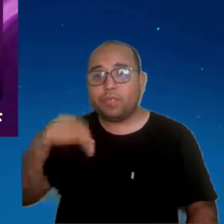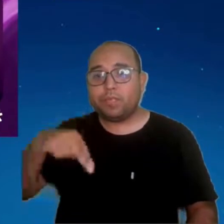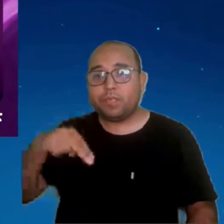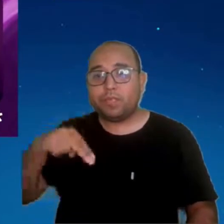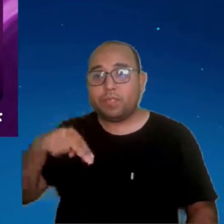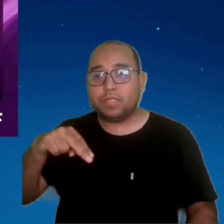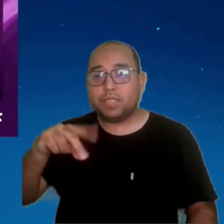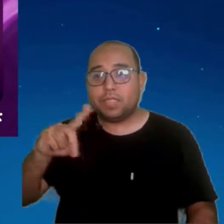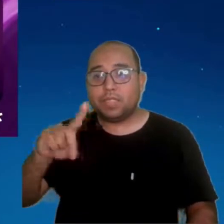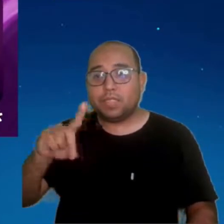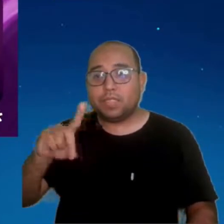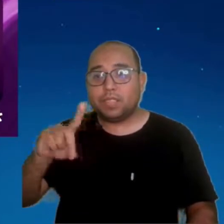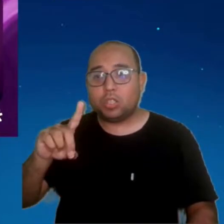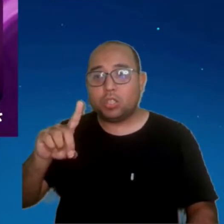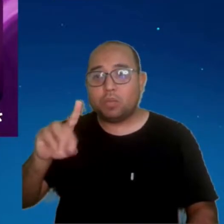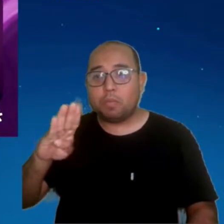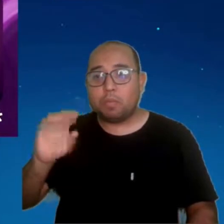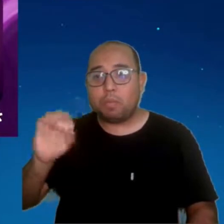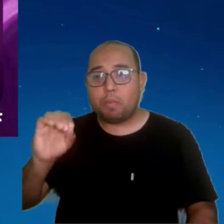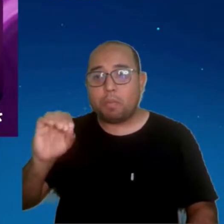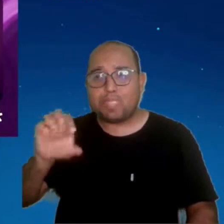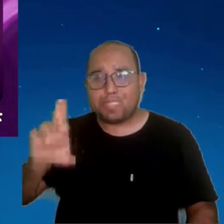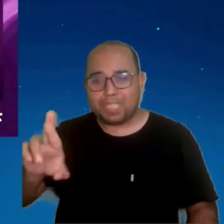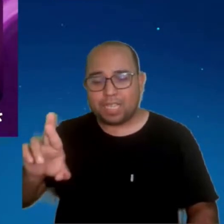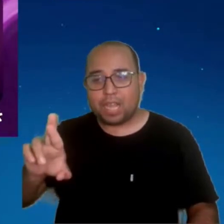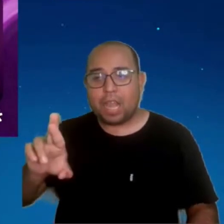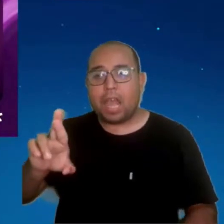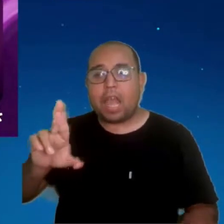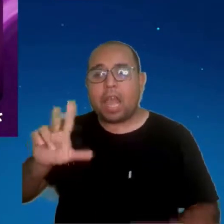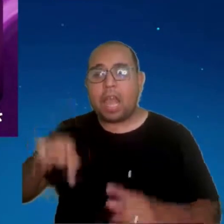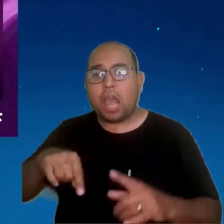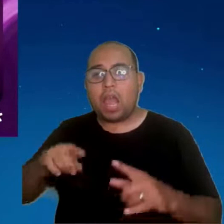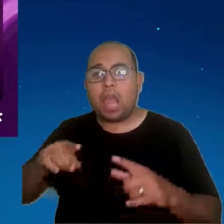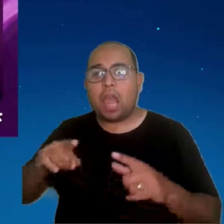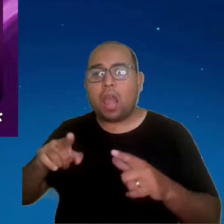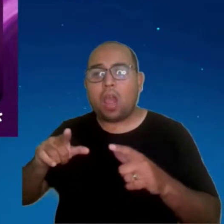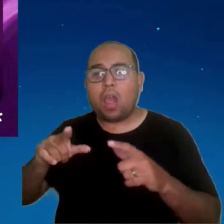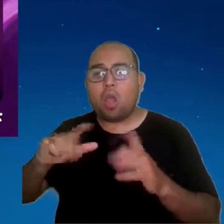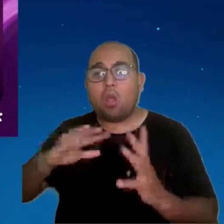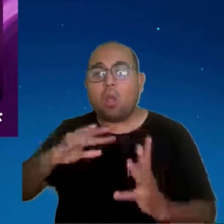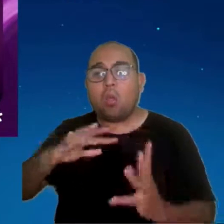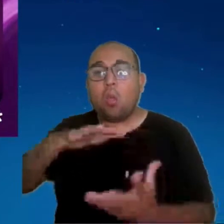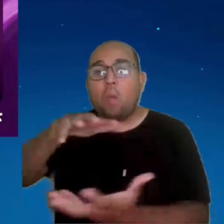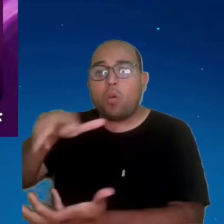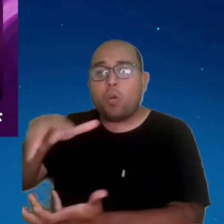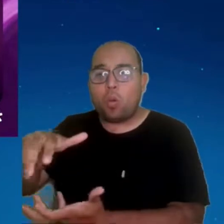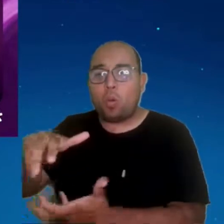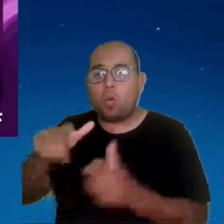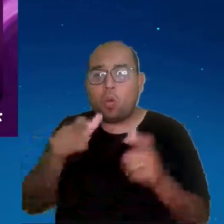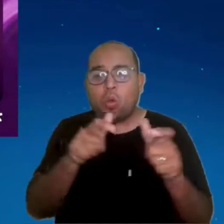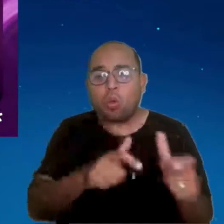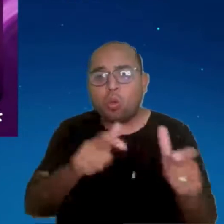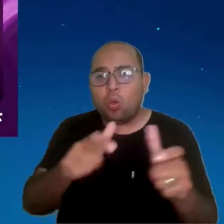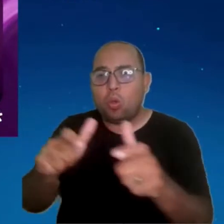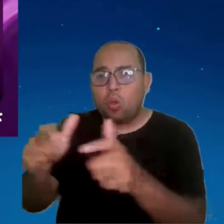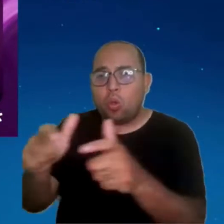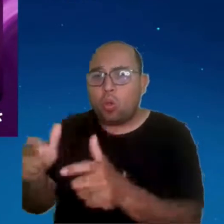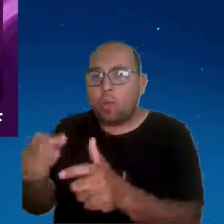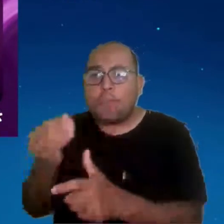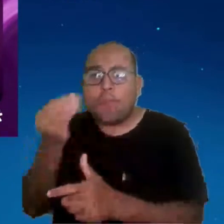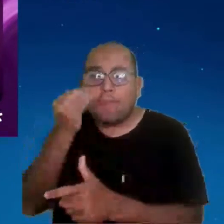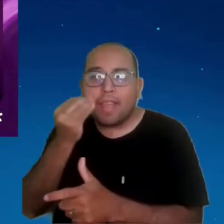São pequenos espaços que estão sendo criados ao redor do mundo para testar essas novas tecnologias. tecnologias.